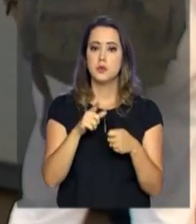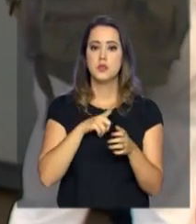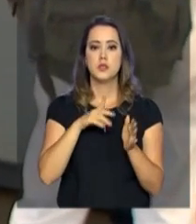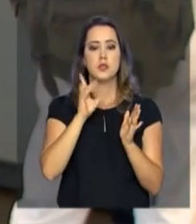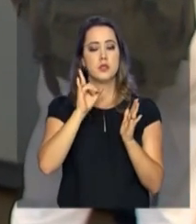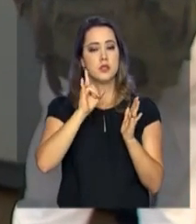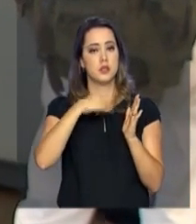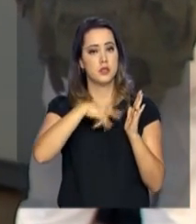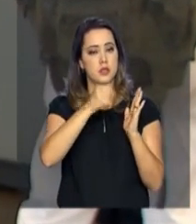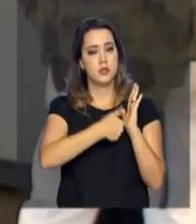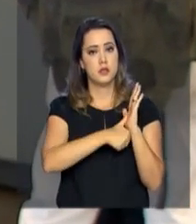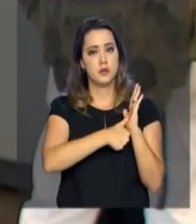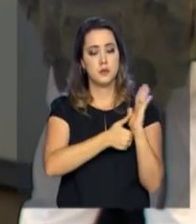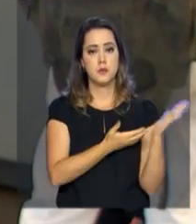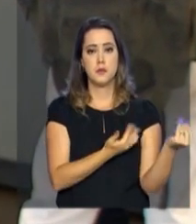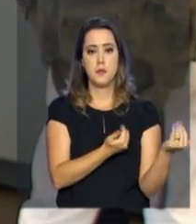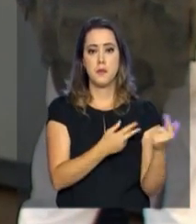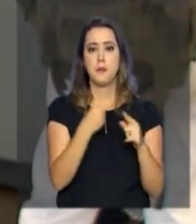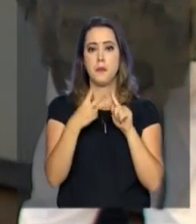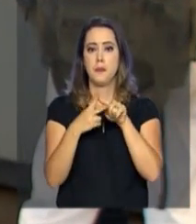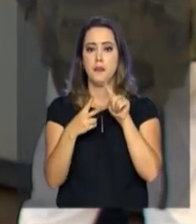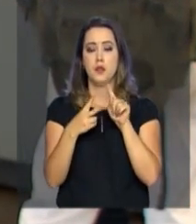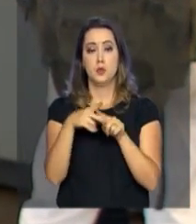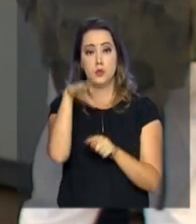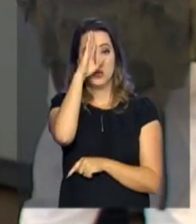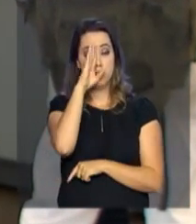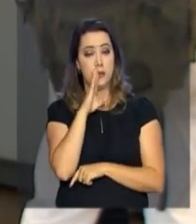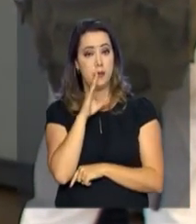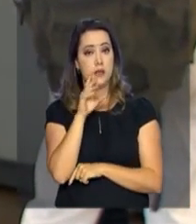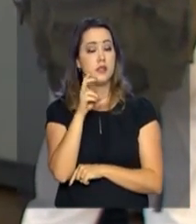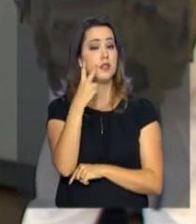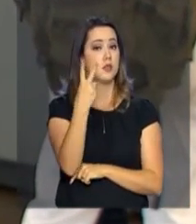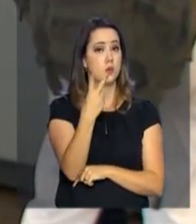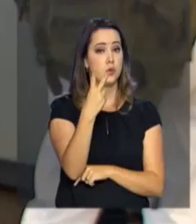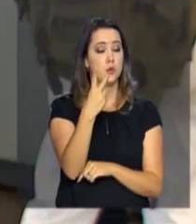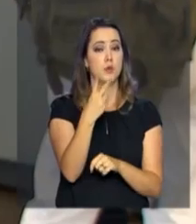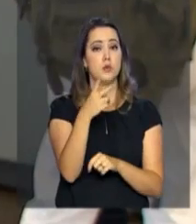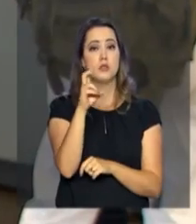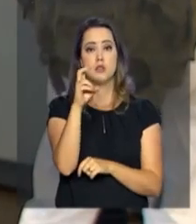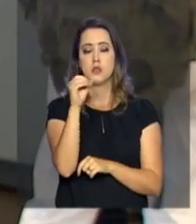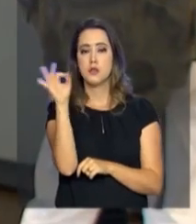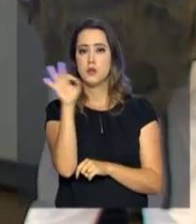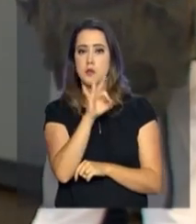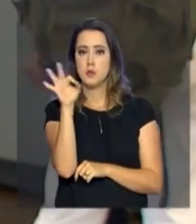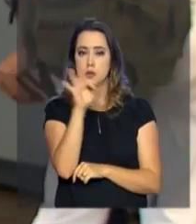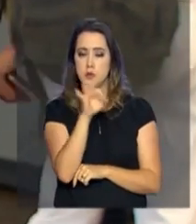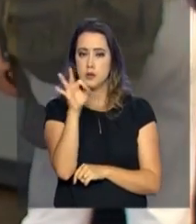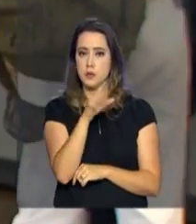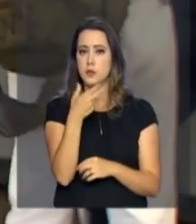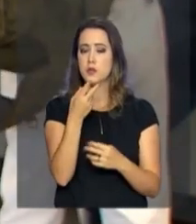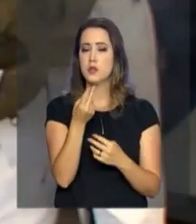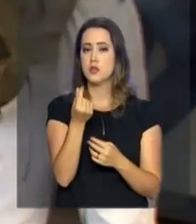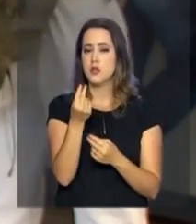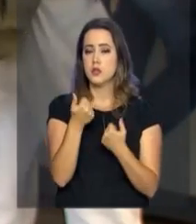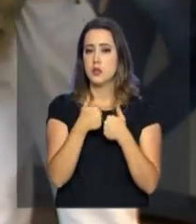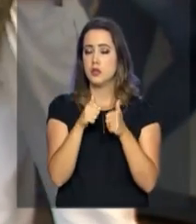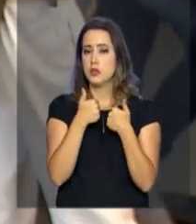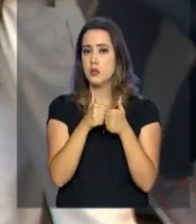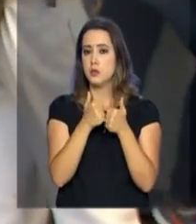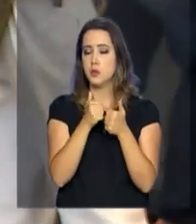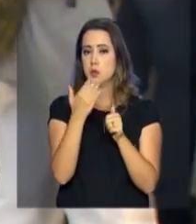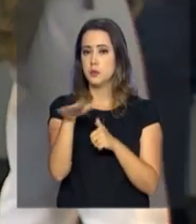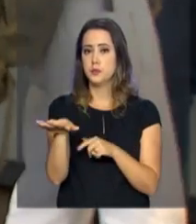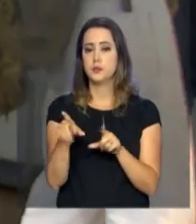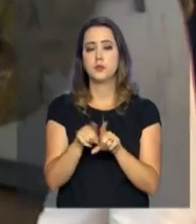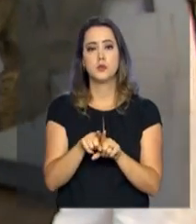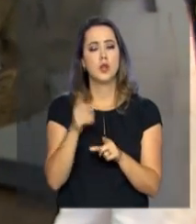identidade jovem. São duas passagens gratuitas e duas com 50% de desconto por trecho em ônibus, barcos ou trens.